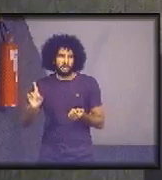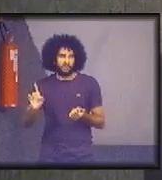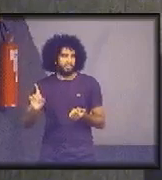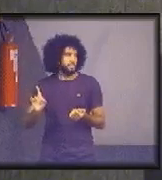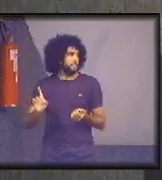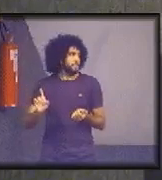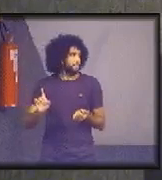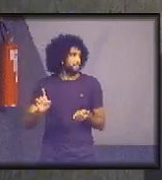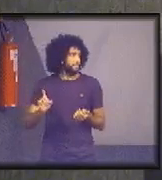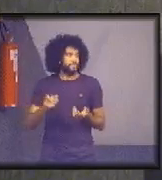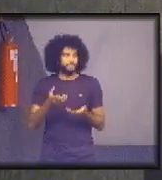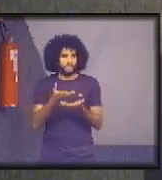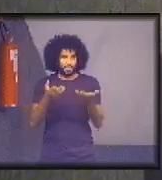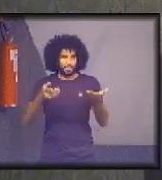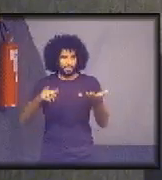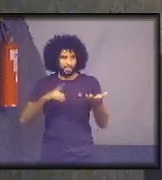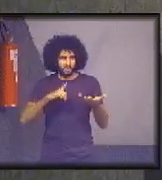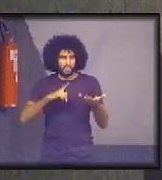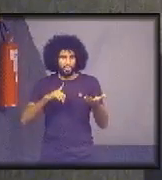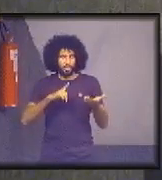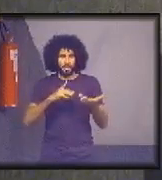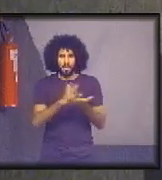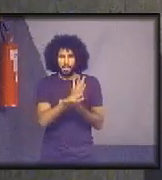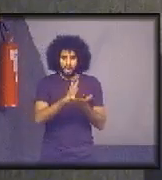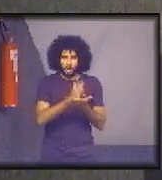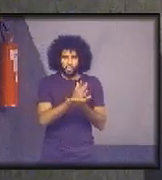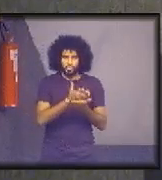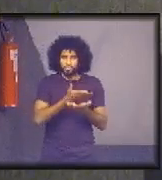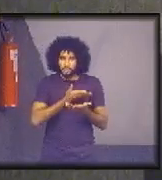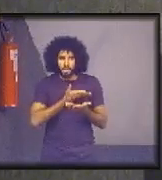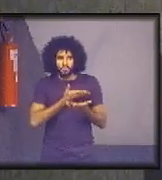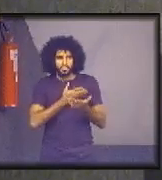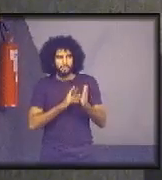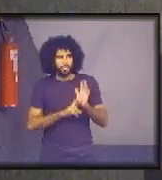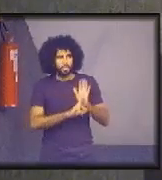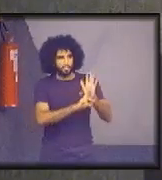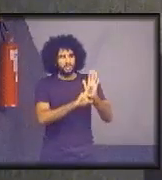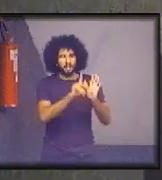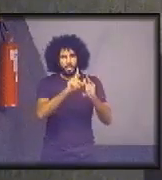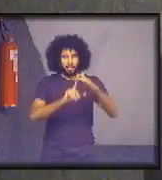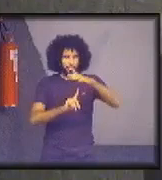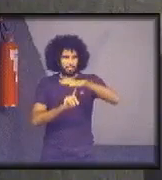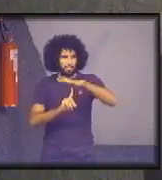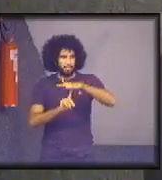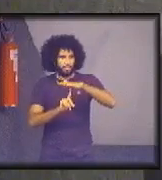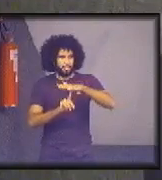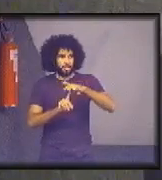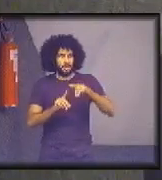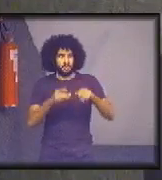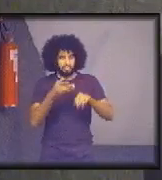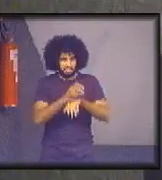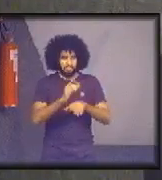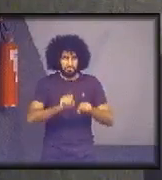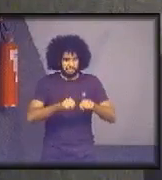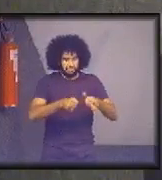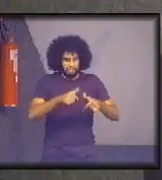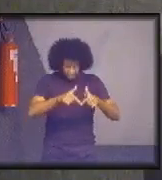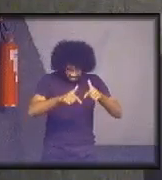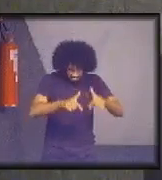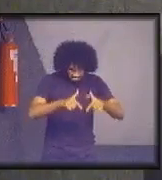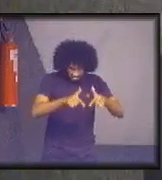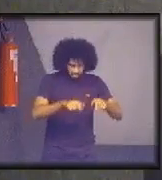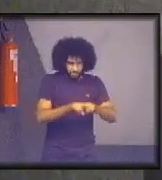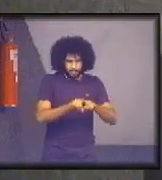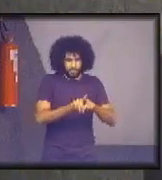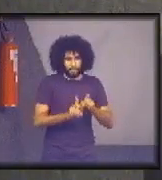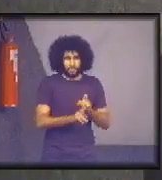até aqui a gente está com alguns colegas também representando, que é uma rede também muito forte no Paraná, e muito atuante, mas também a gente não pode esquecer do